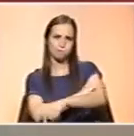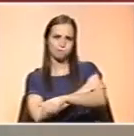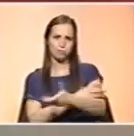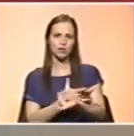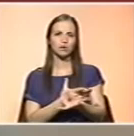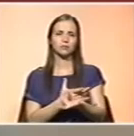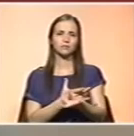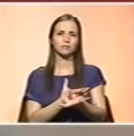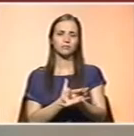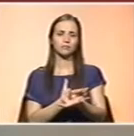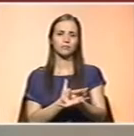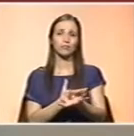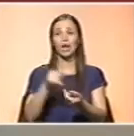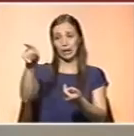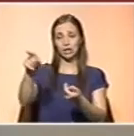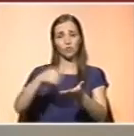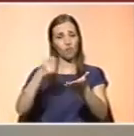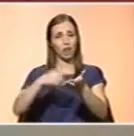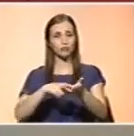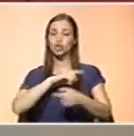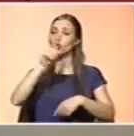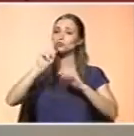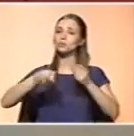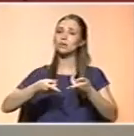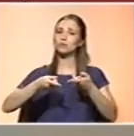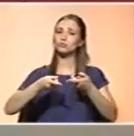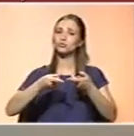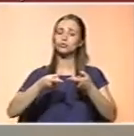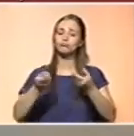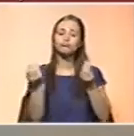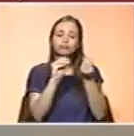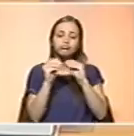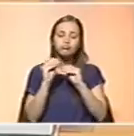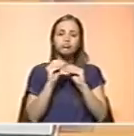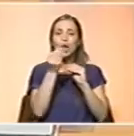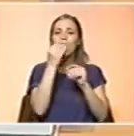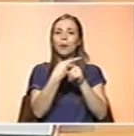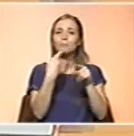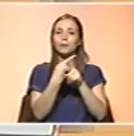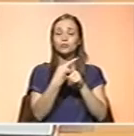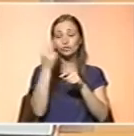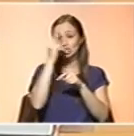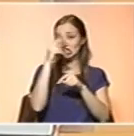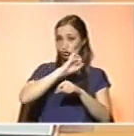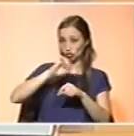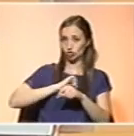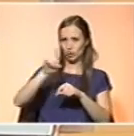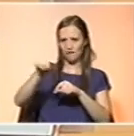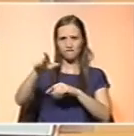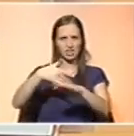não é? Eles é para as carências e nós começamos já a ter alimentos também atrabalhados para os nossos excessos. Vocês também trabalham isso?